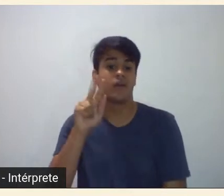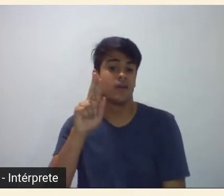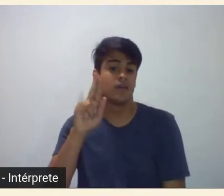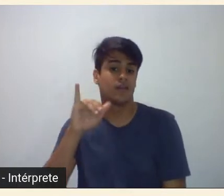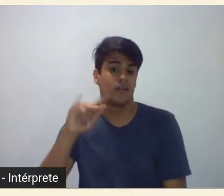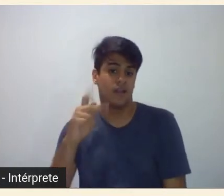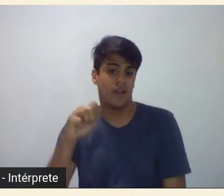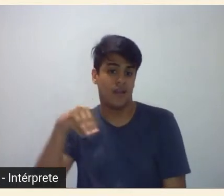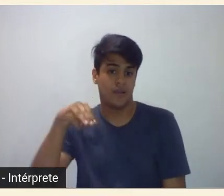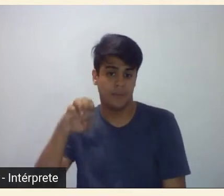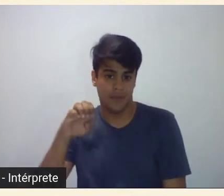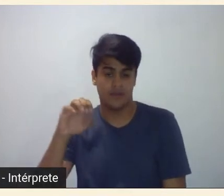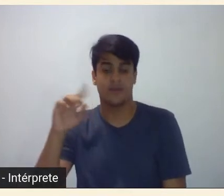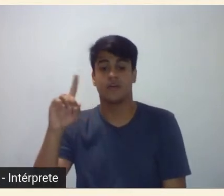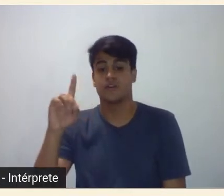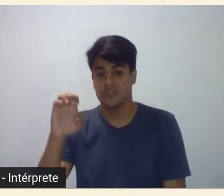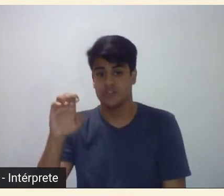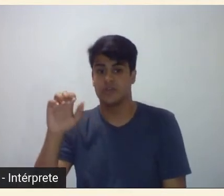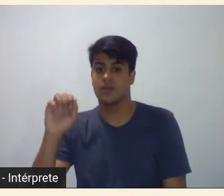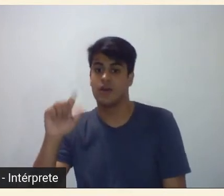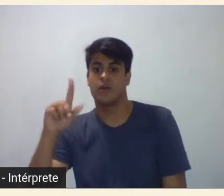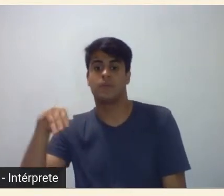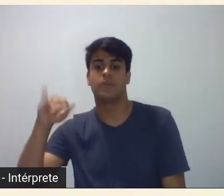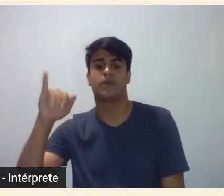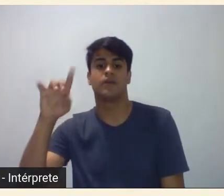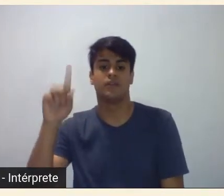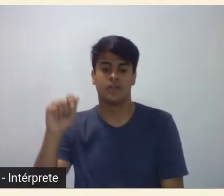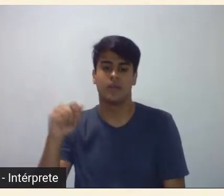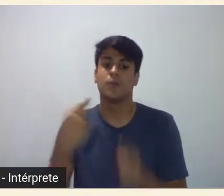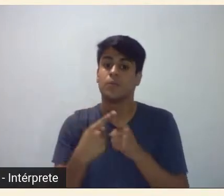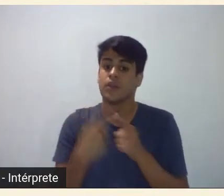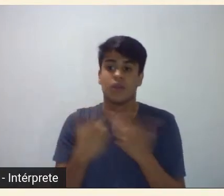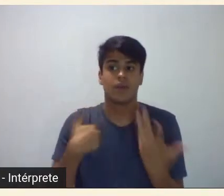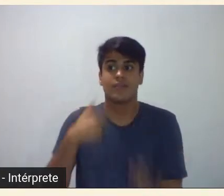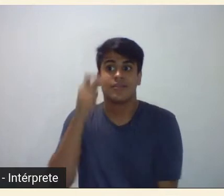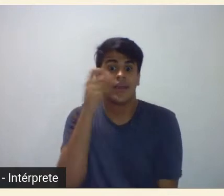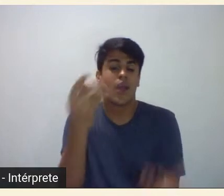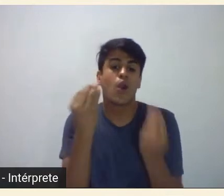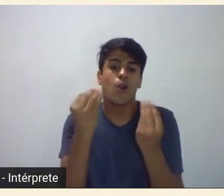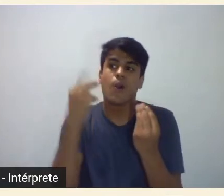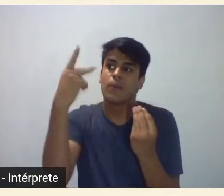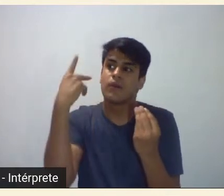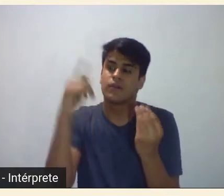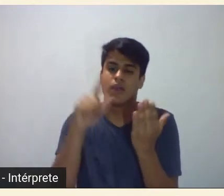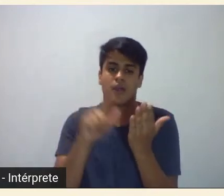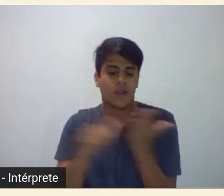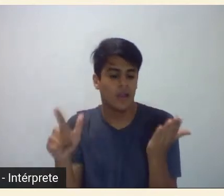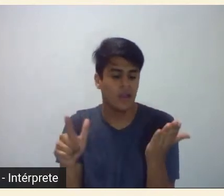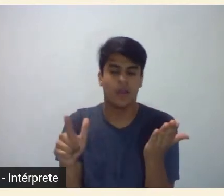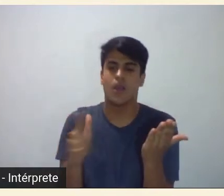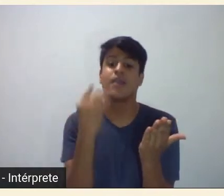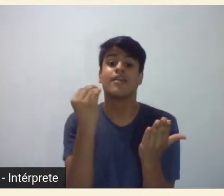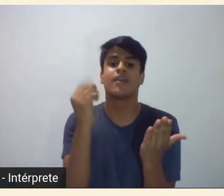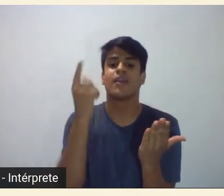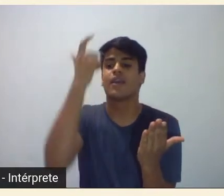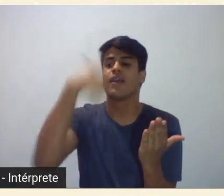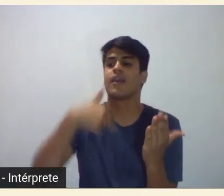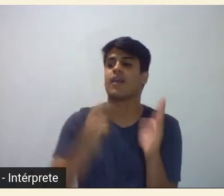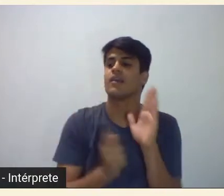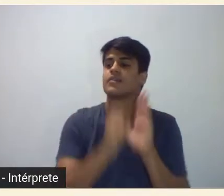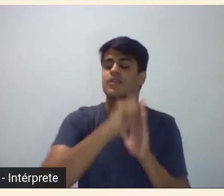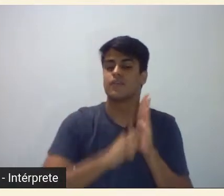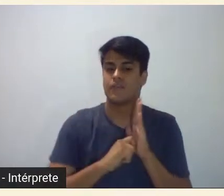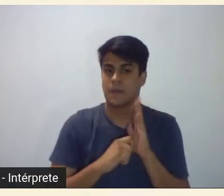é que tinha sido a capa da semana a capa do Clarkson quem tinha sido qual era a autoria e